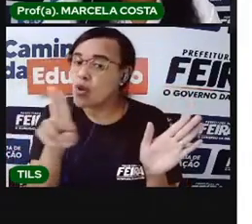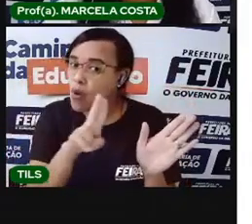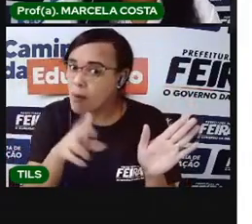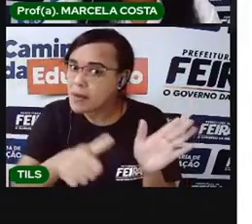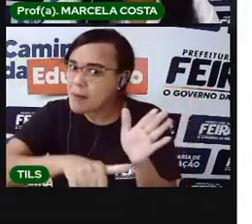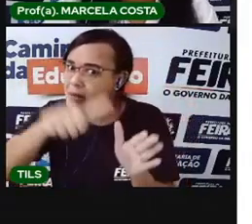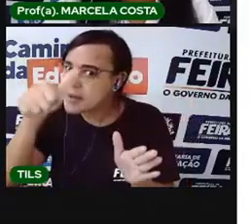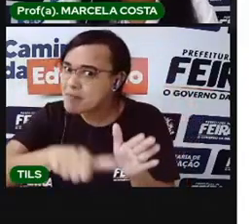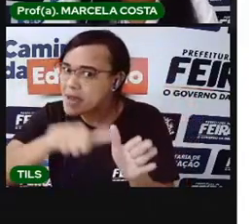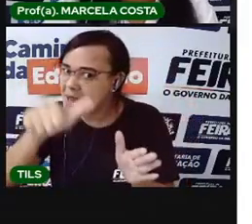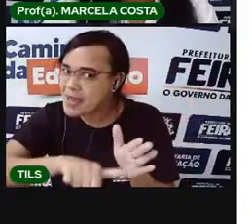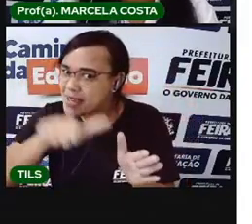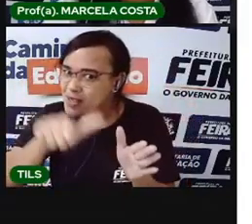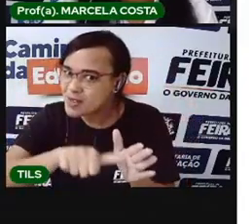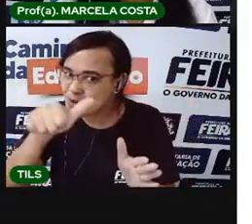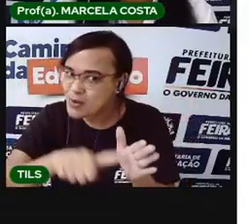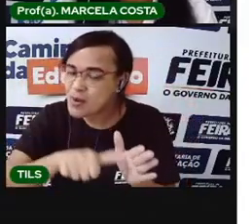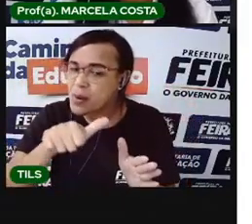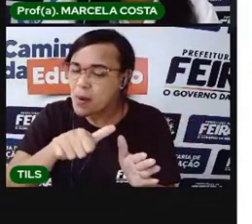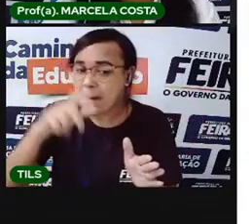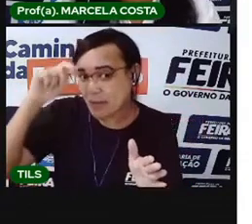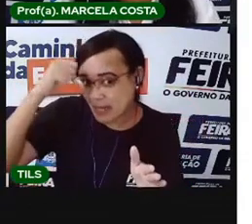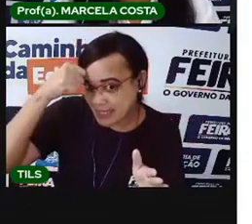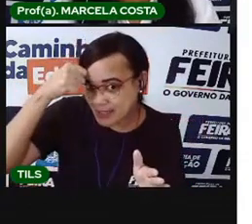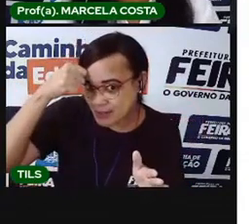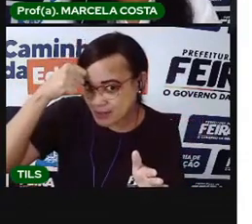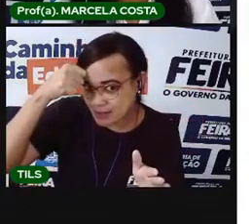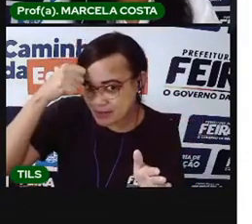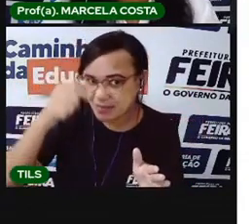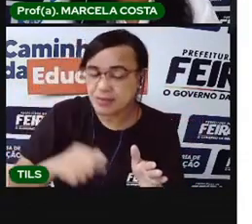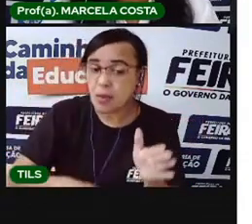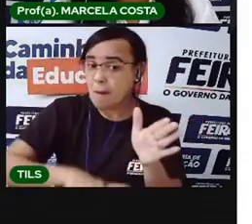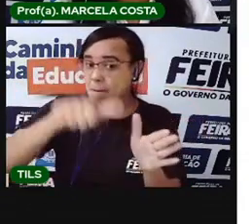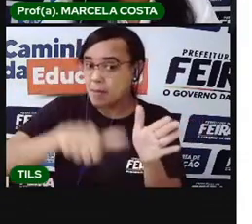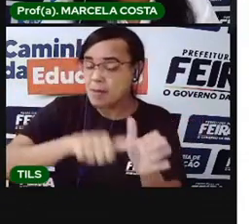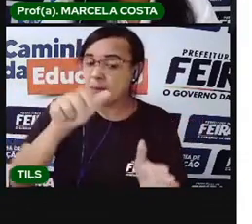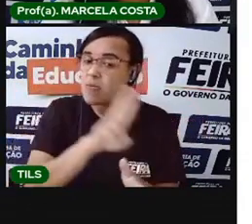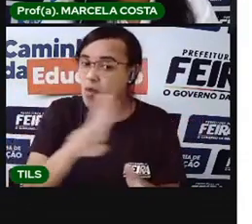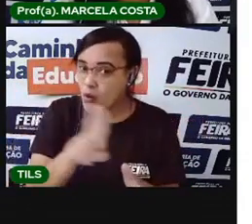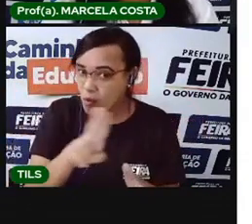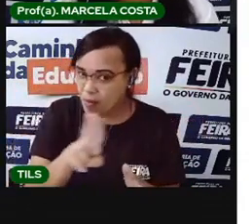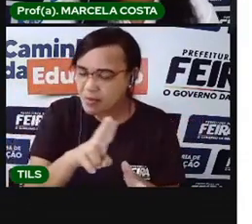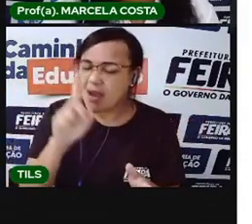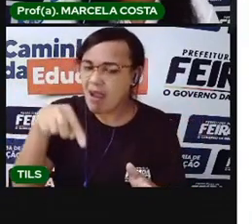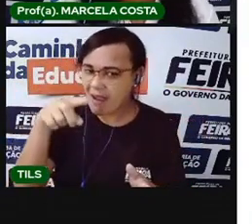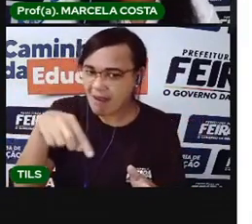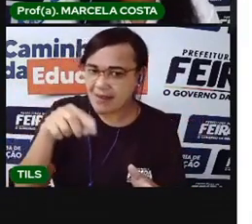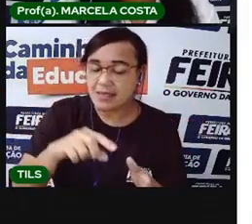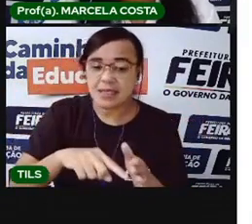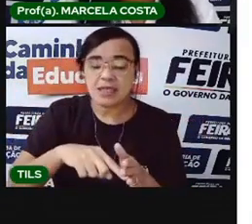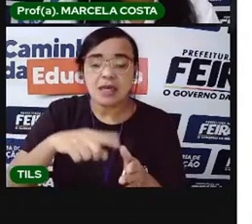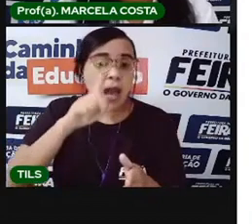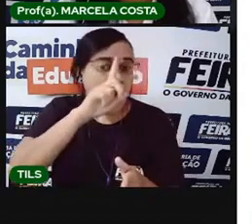está apenas a palavra de Jesus. É o primeiro nome. Bernardo. Essa outra